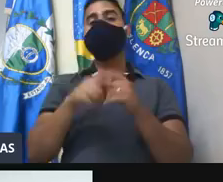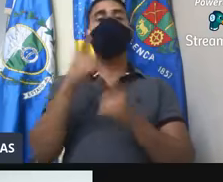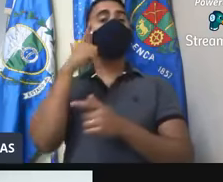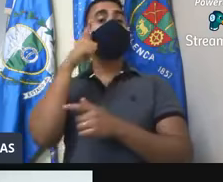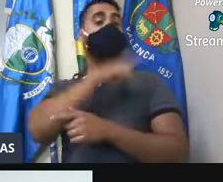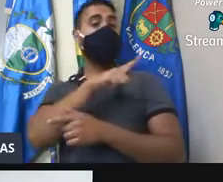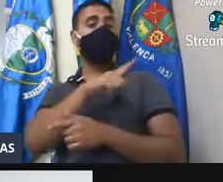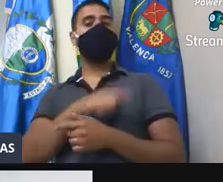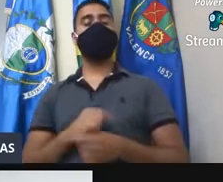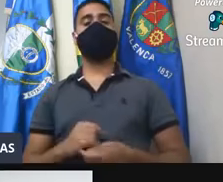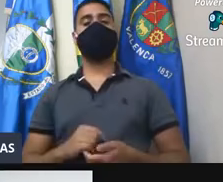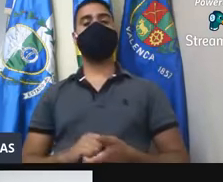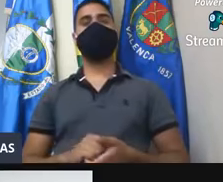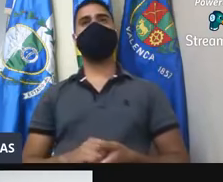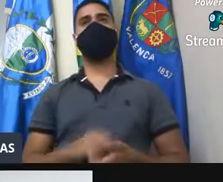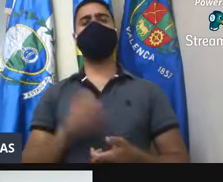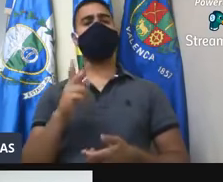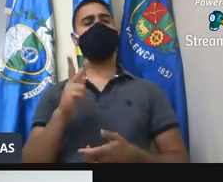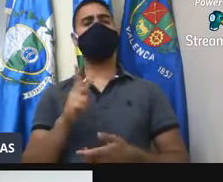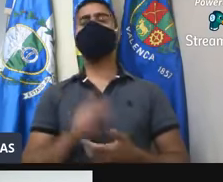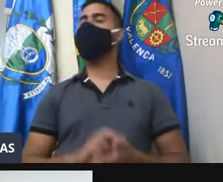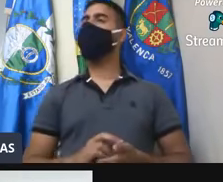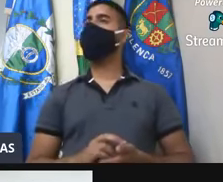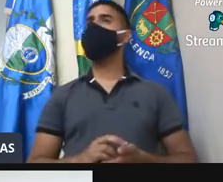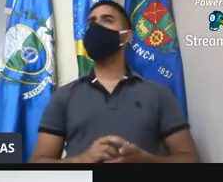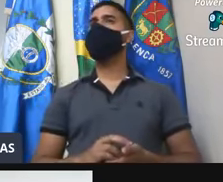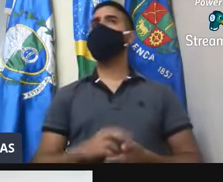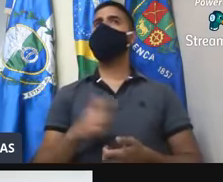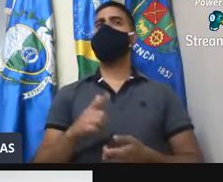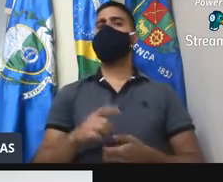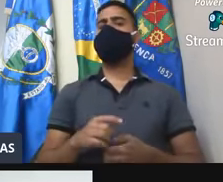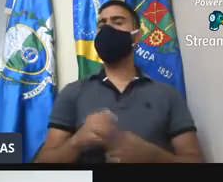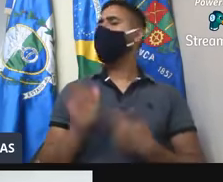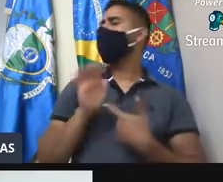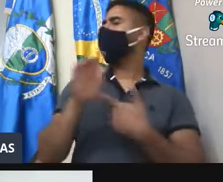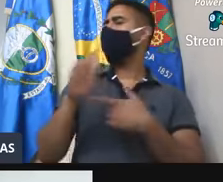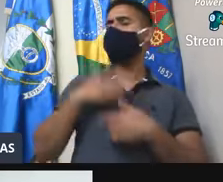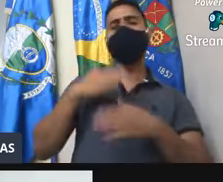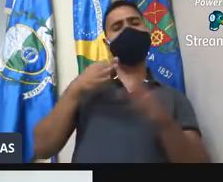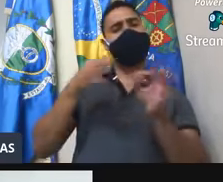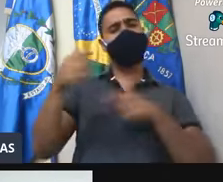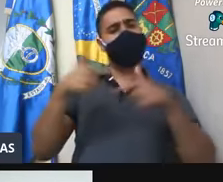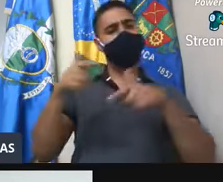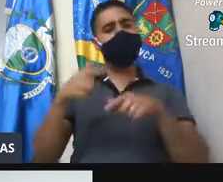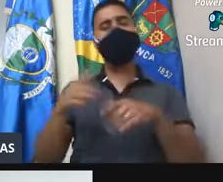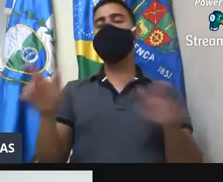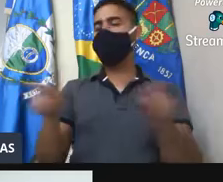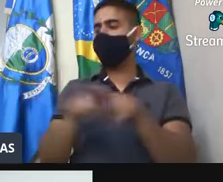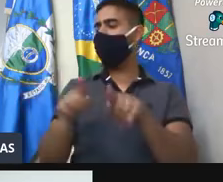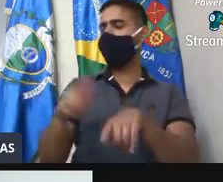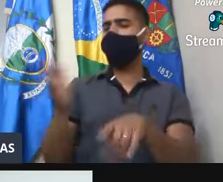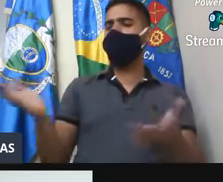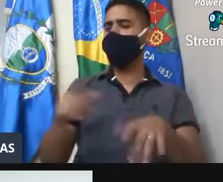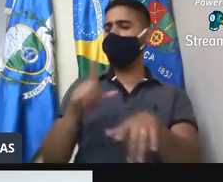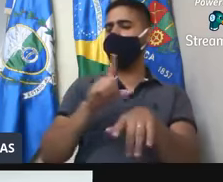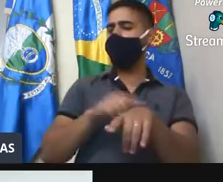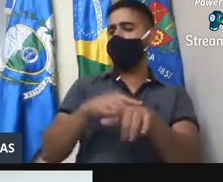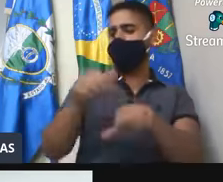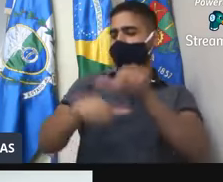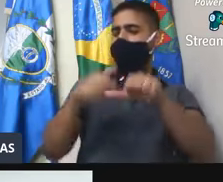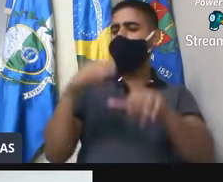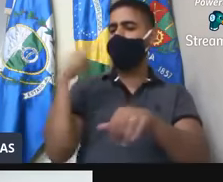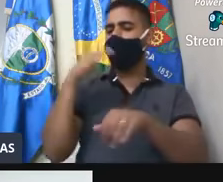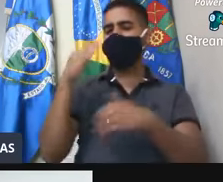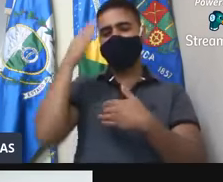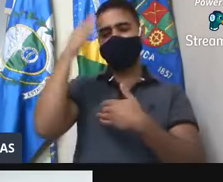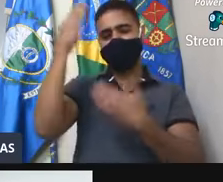Estado, Bruno Casurriro, tá bom? No mais, um pouquinho do meu trabalho para vocês aí, essa aí foi uma hora da virada aí, bem rapidinho aí.